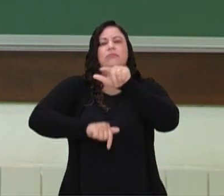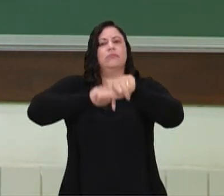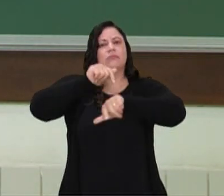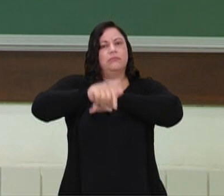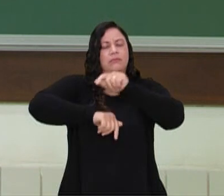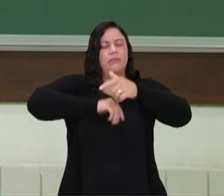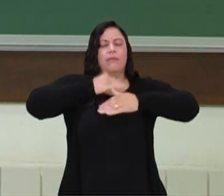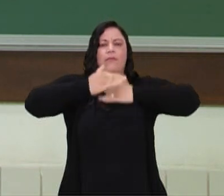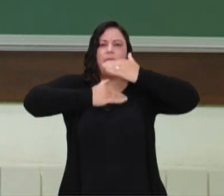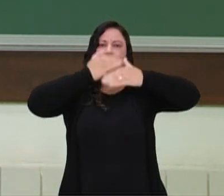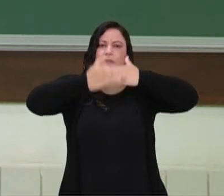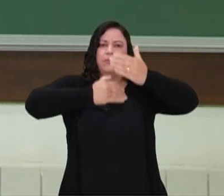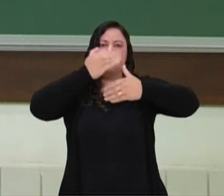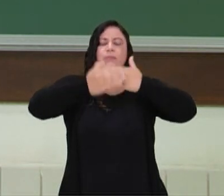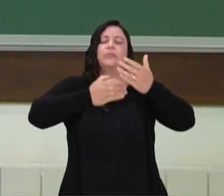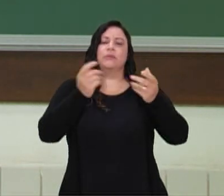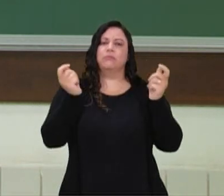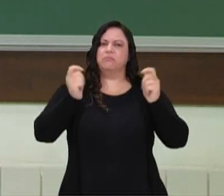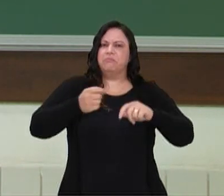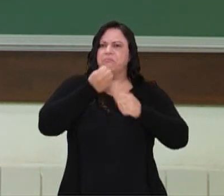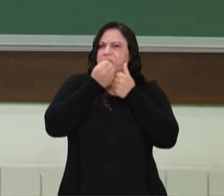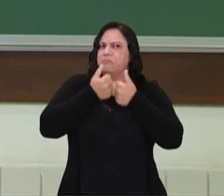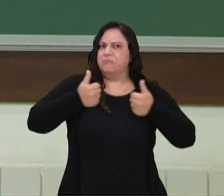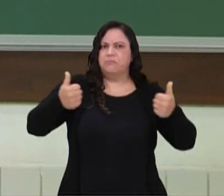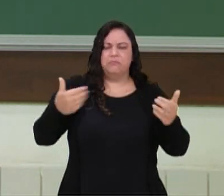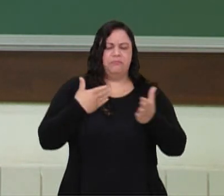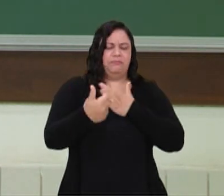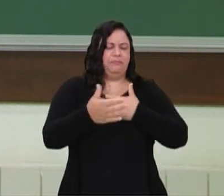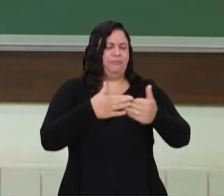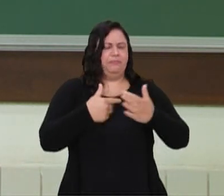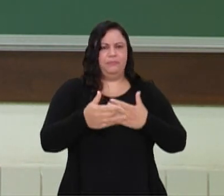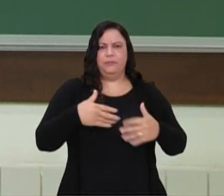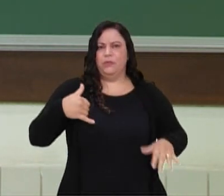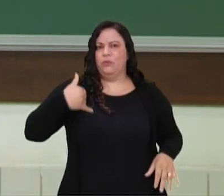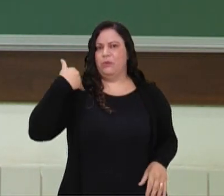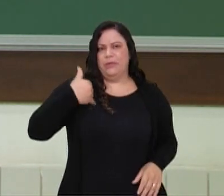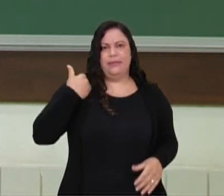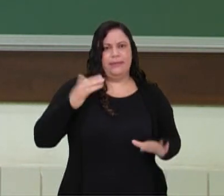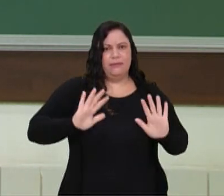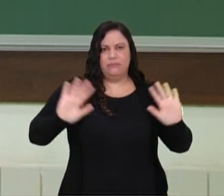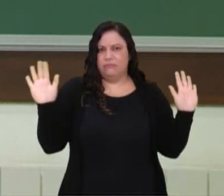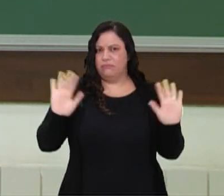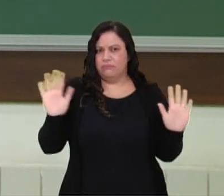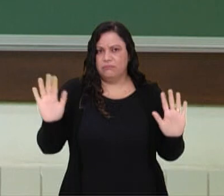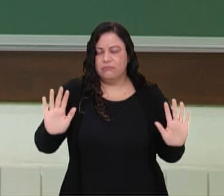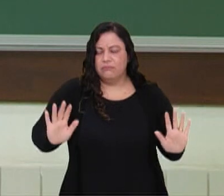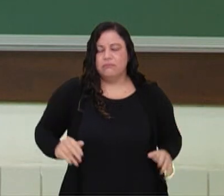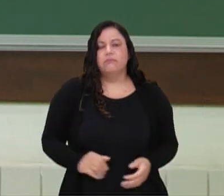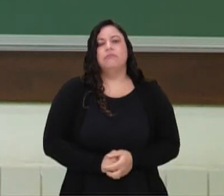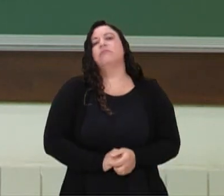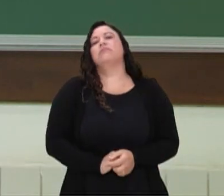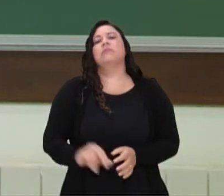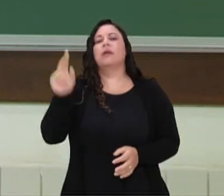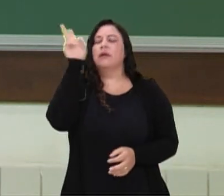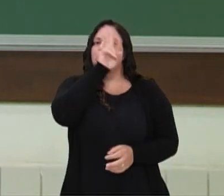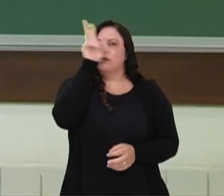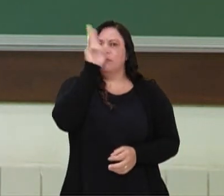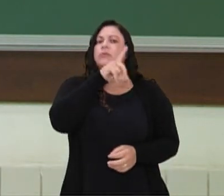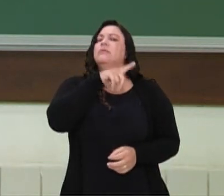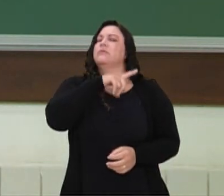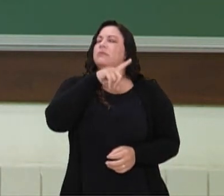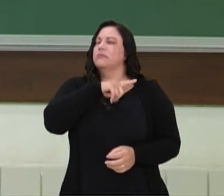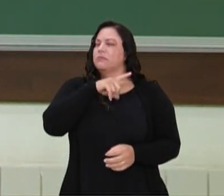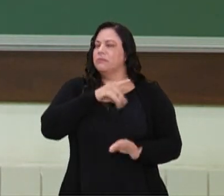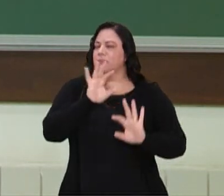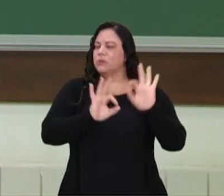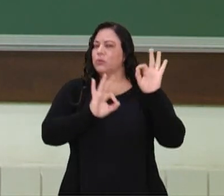né? Muito indicado, inclusive, pra qualquer idade, né? Lembrando de se ter todos os